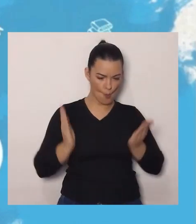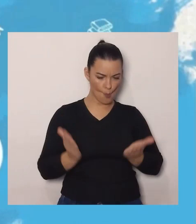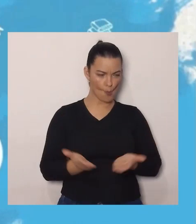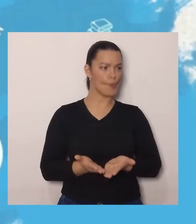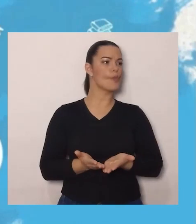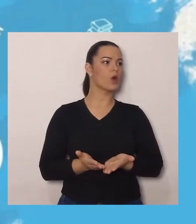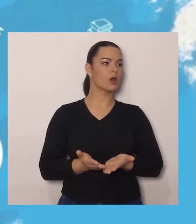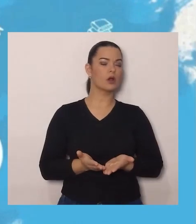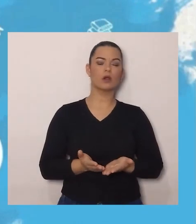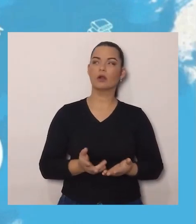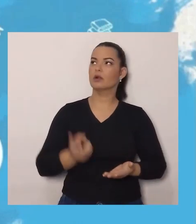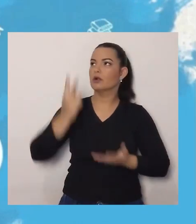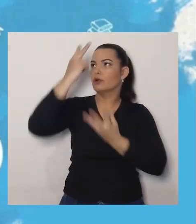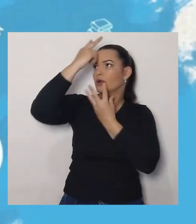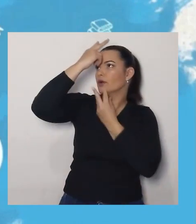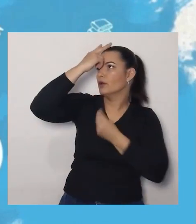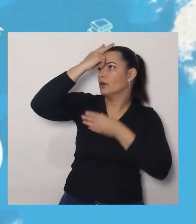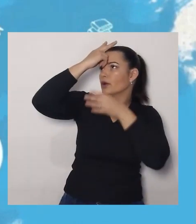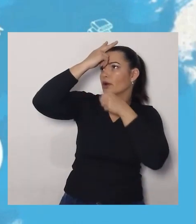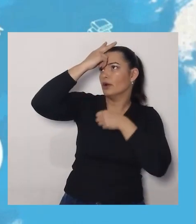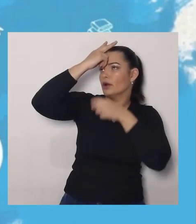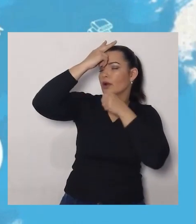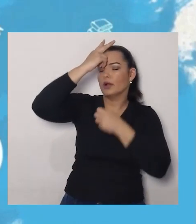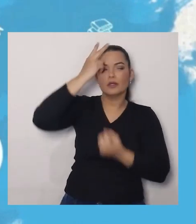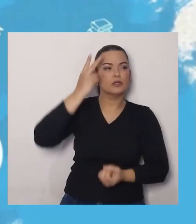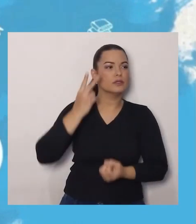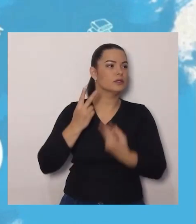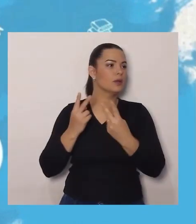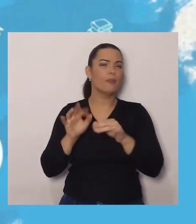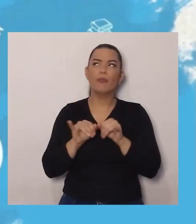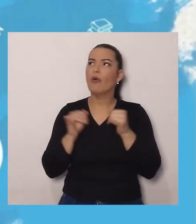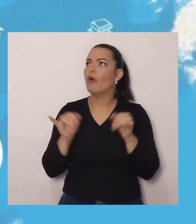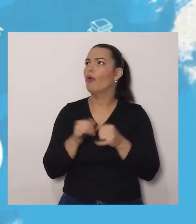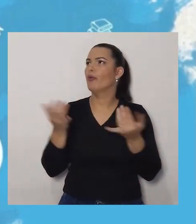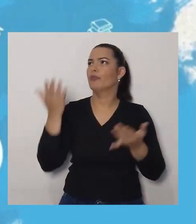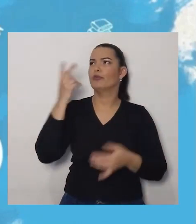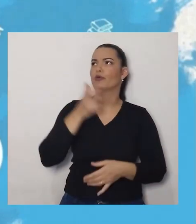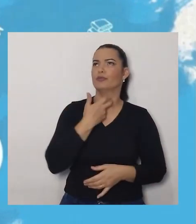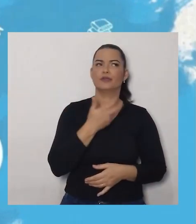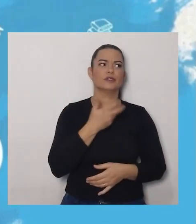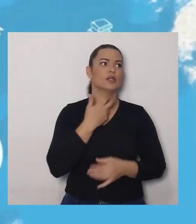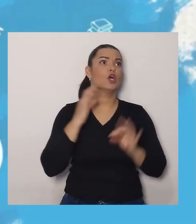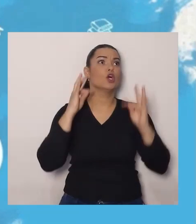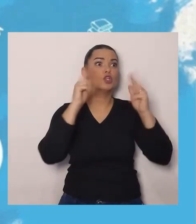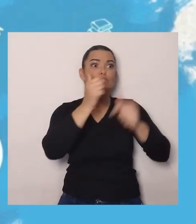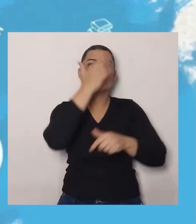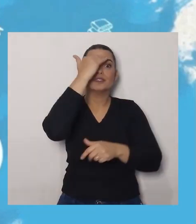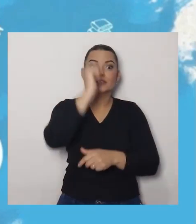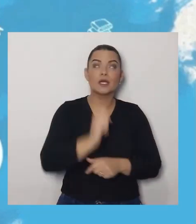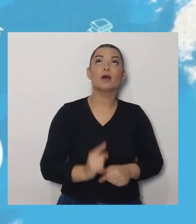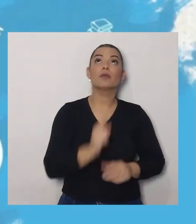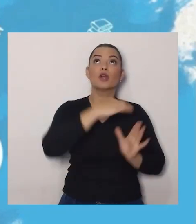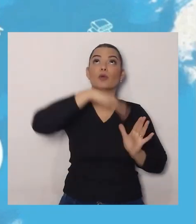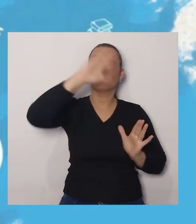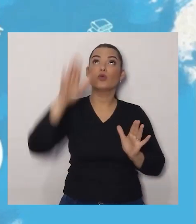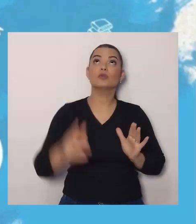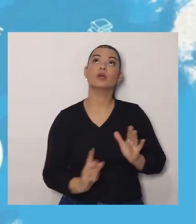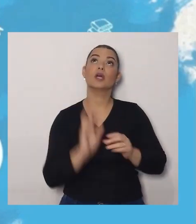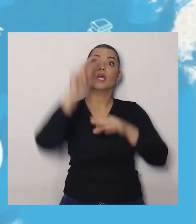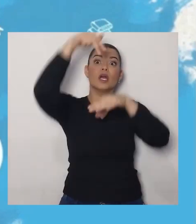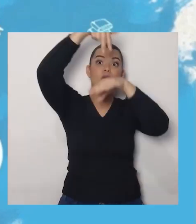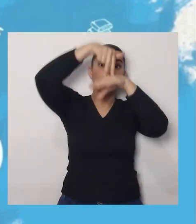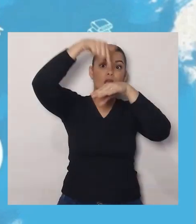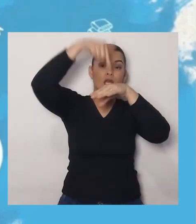disse, Que morcego bobo! Todo mundo sabe que o pico da montanha é em cima. Esse